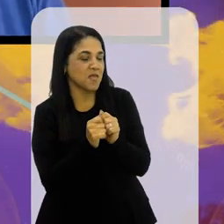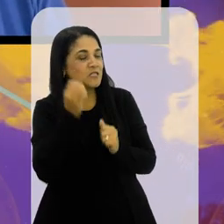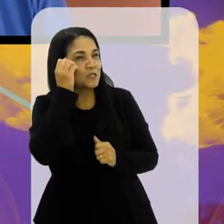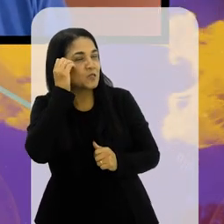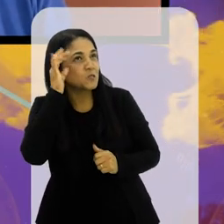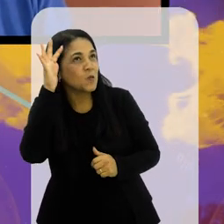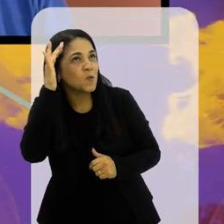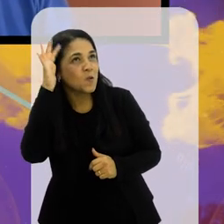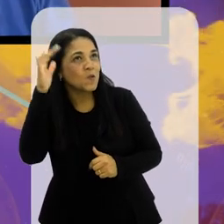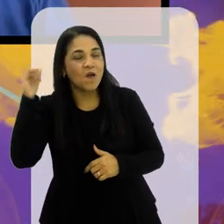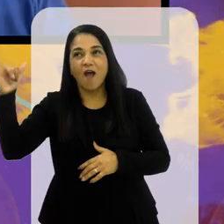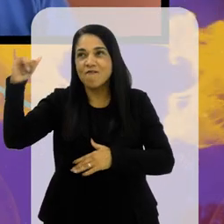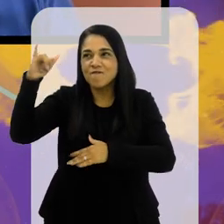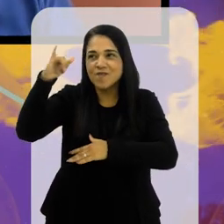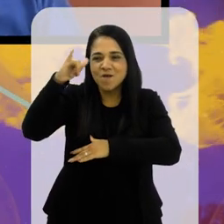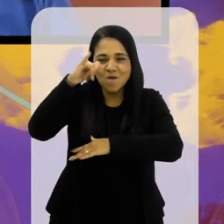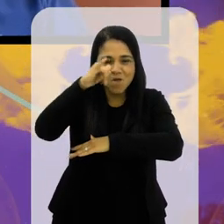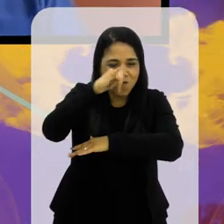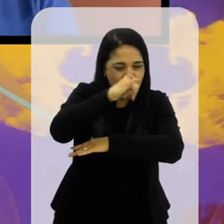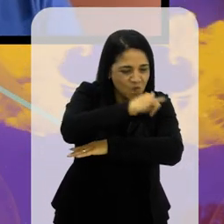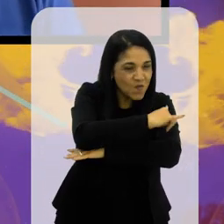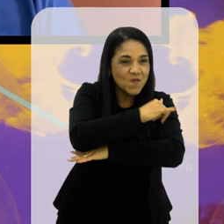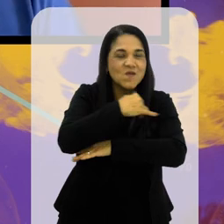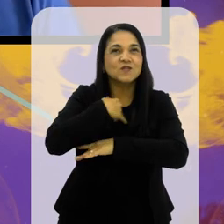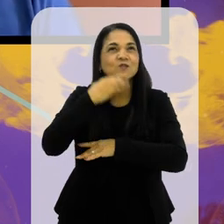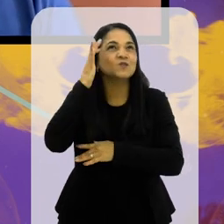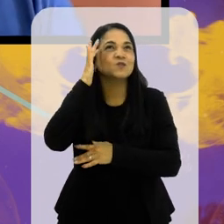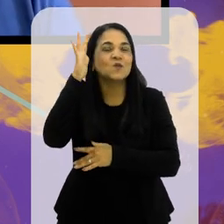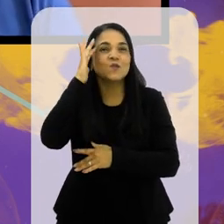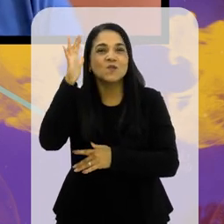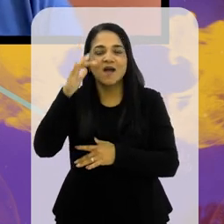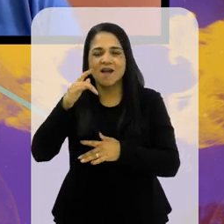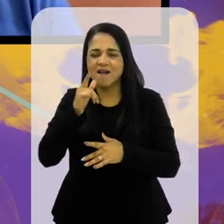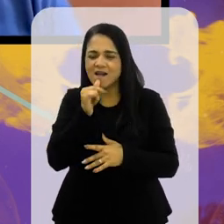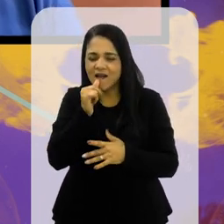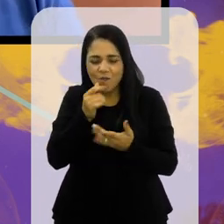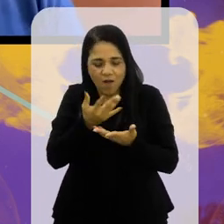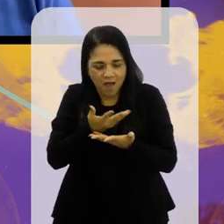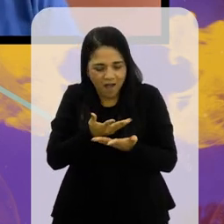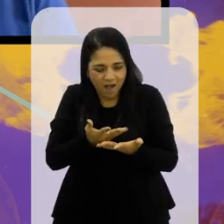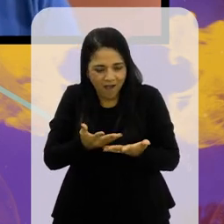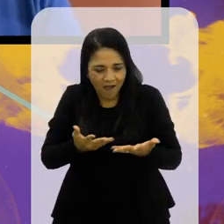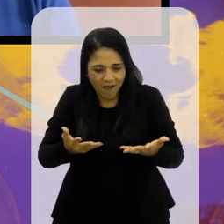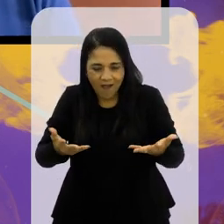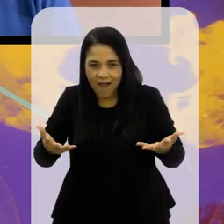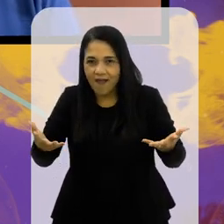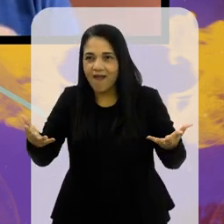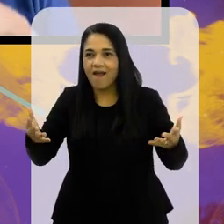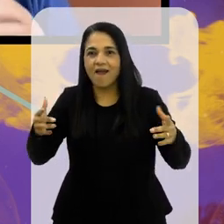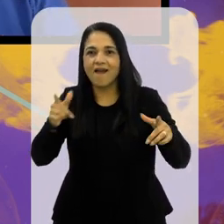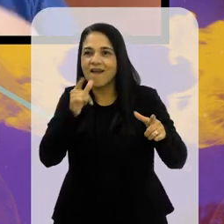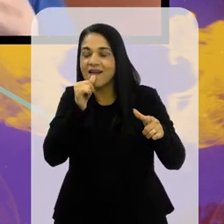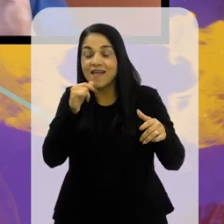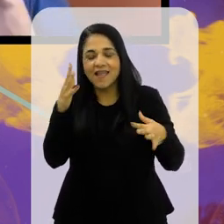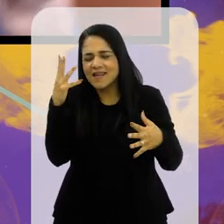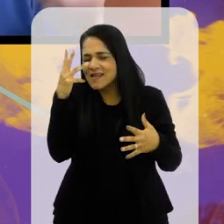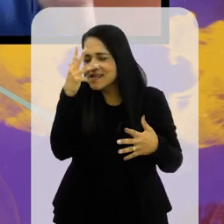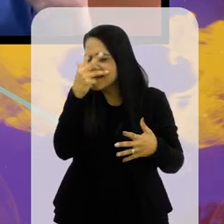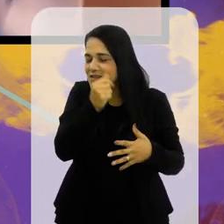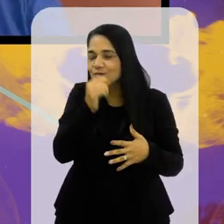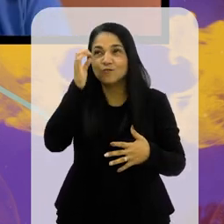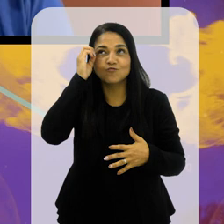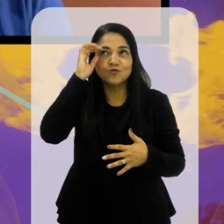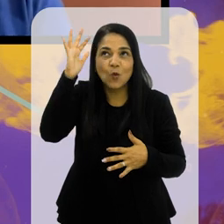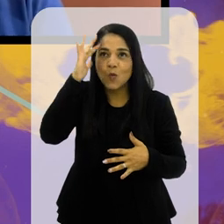porque o meu sonho lá do alto do avião é descer ali e a água cristalina... Olha, o Rui, um troço